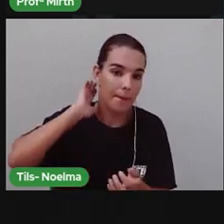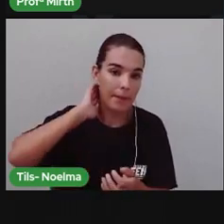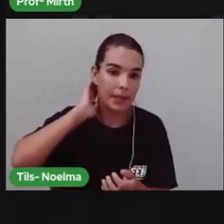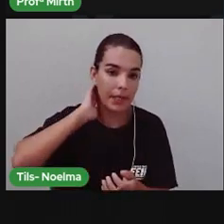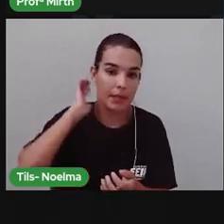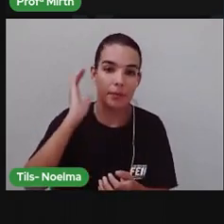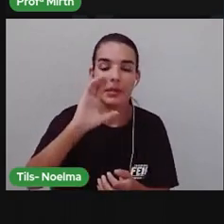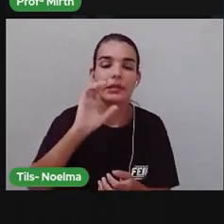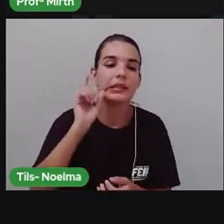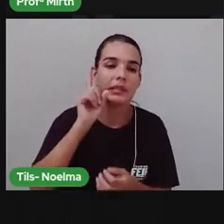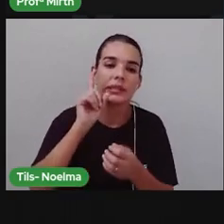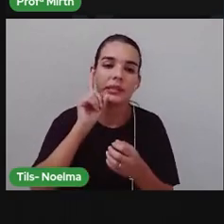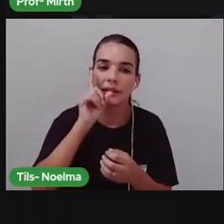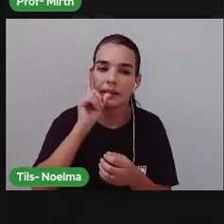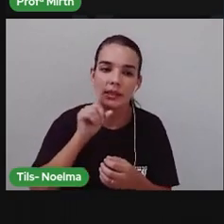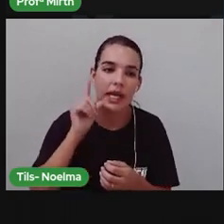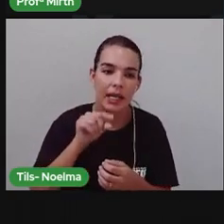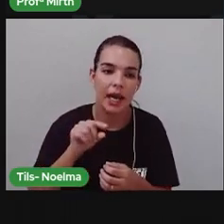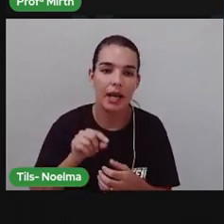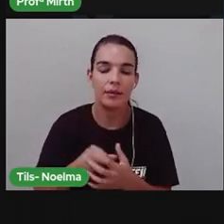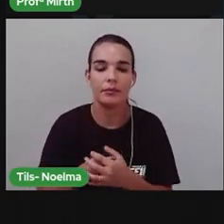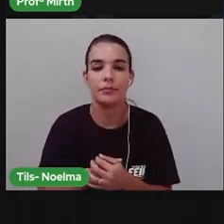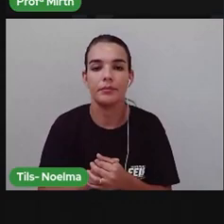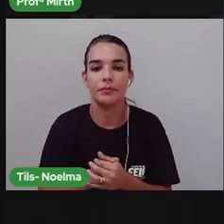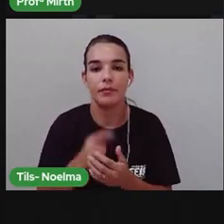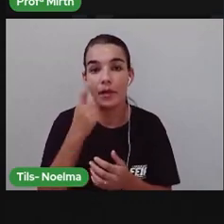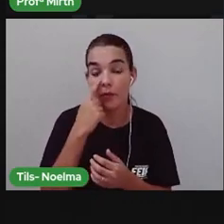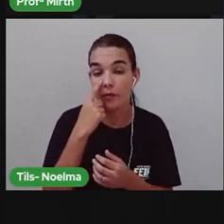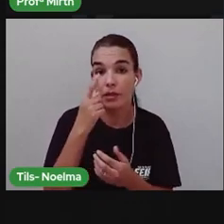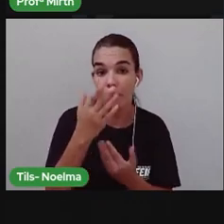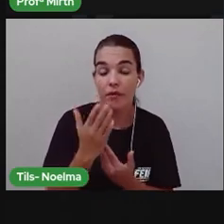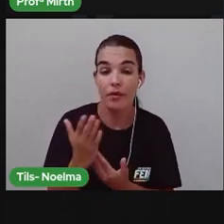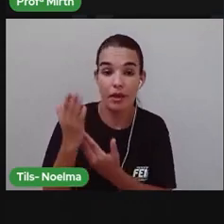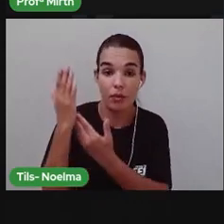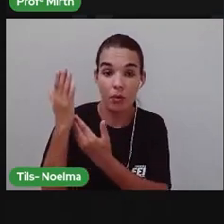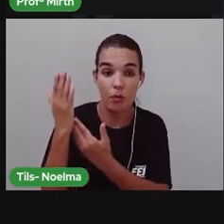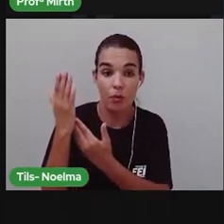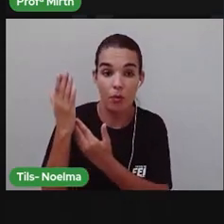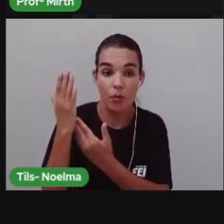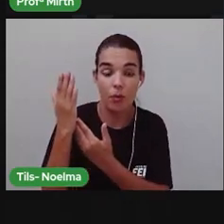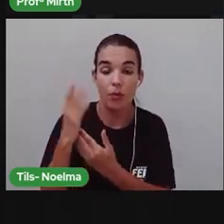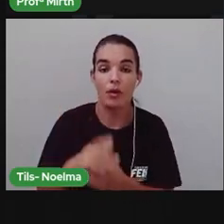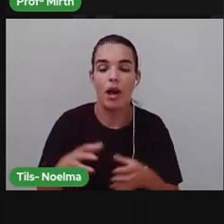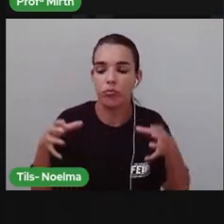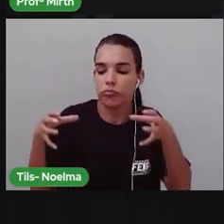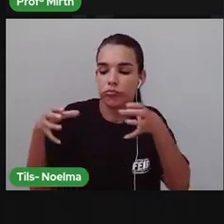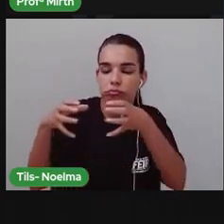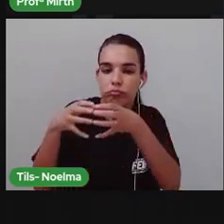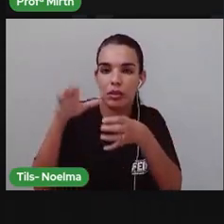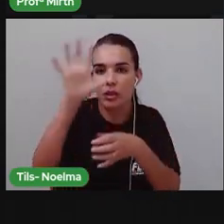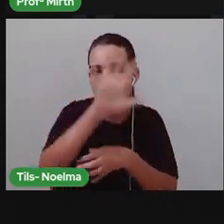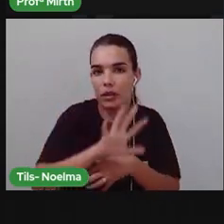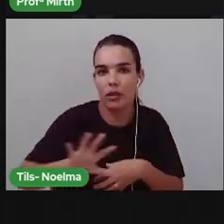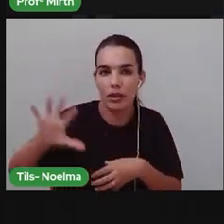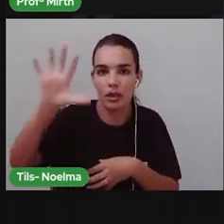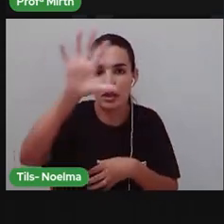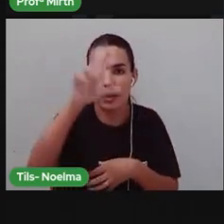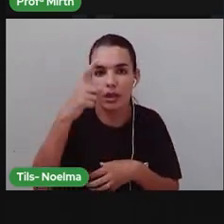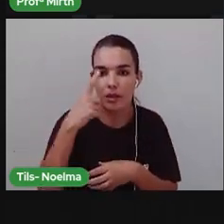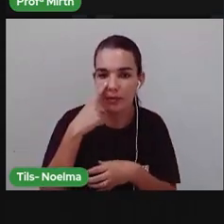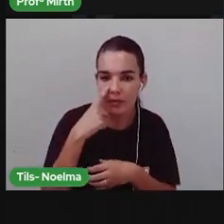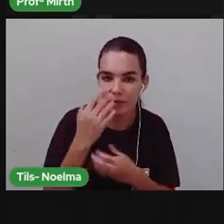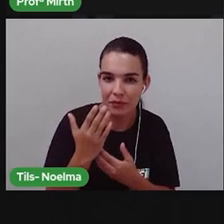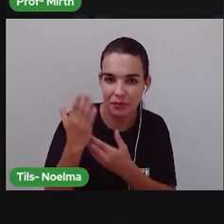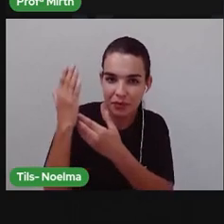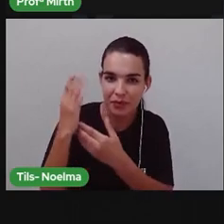Na primeira parada Da nossa viagem Você vai entender Como foi que essa região Se formou Para isso Vamos a Crato No